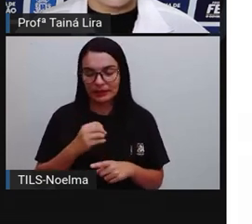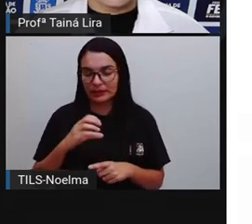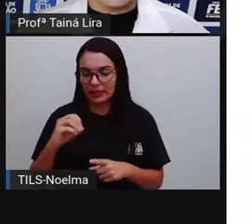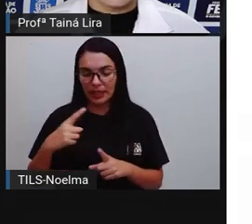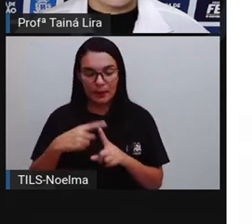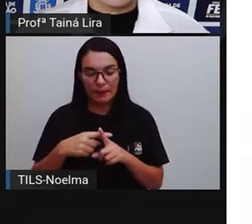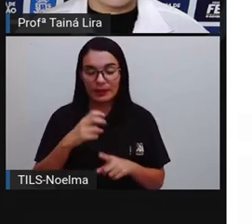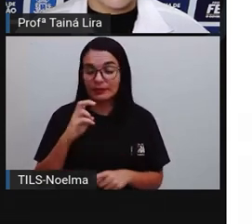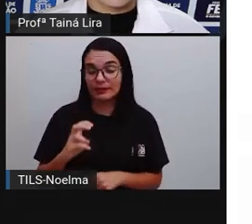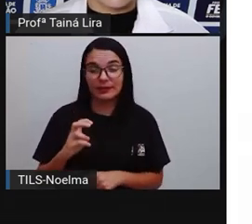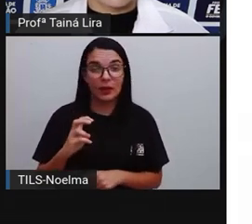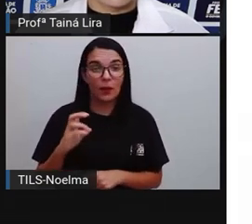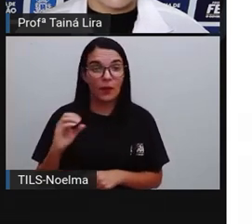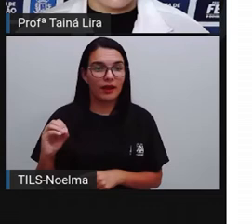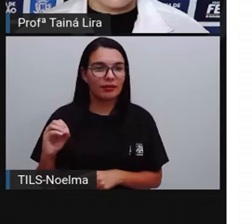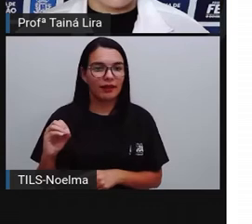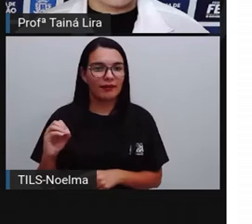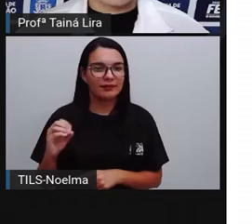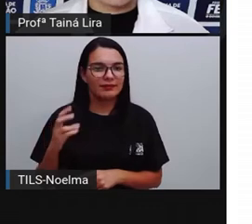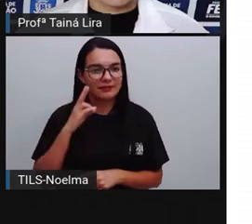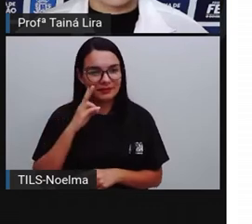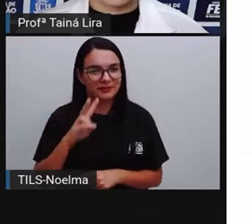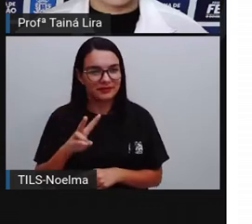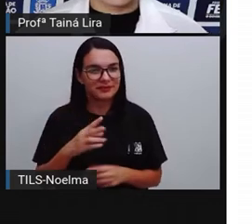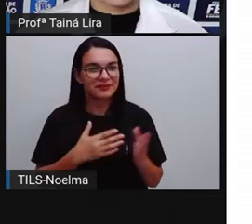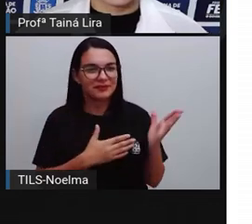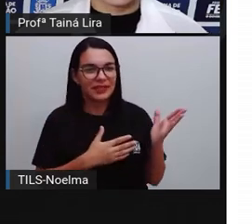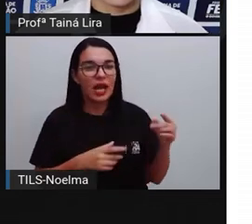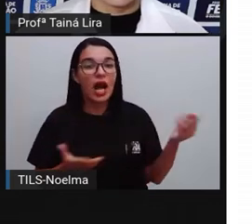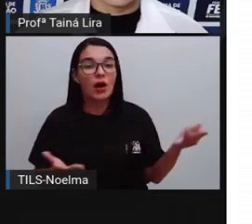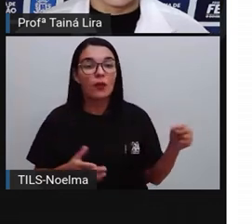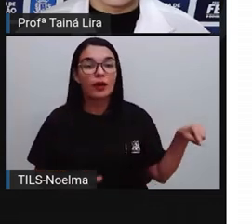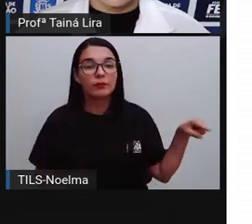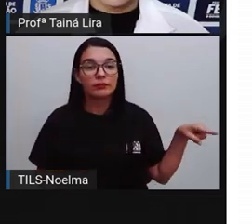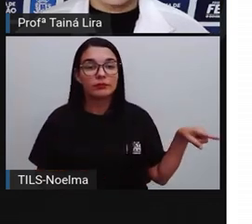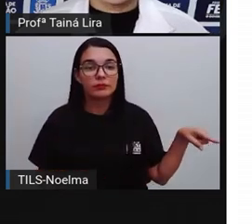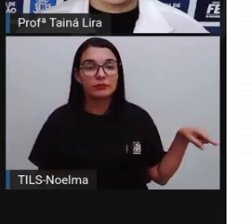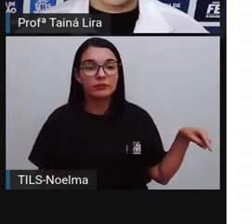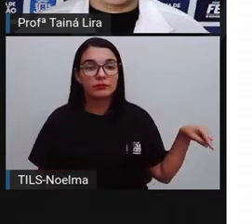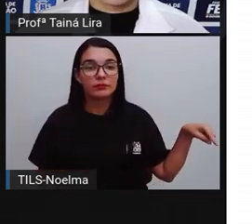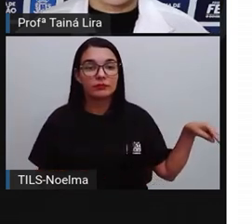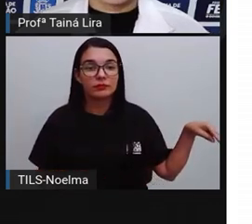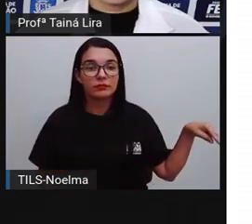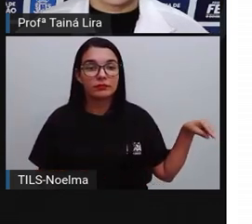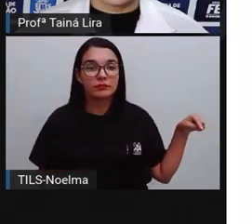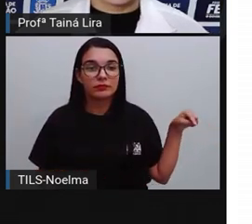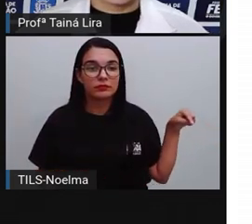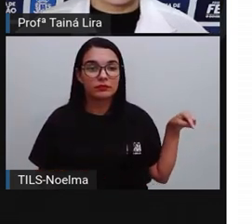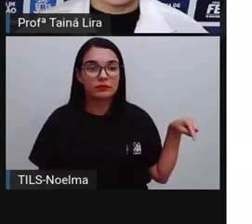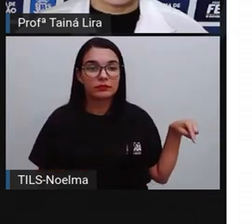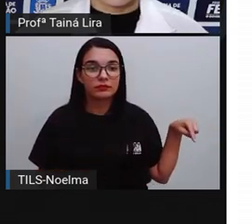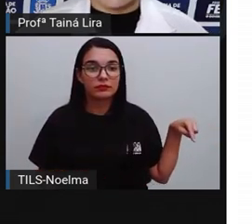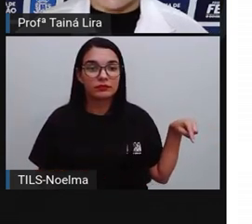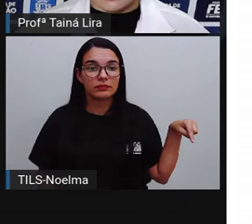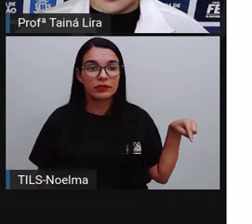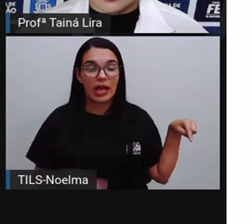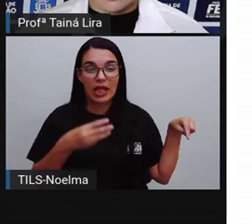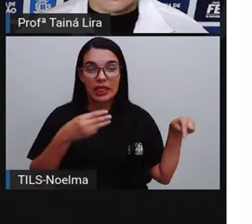e 50, tá? Que é o 50 que tá aqui. E esse número aqui? Que número é esse?